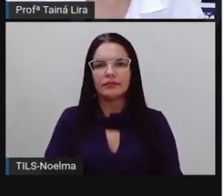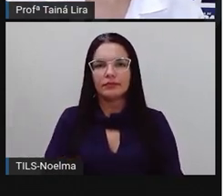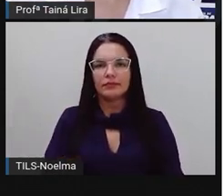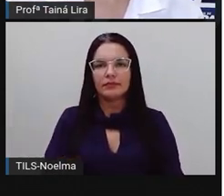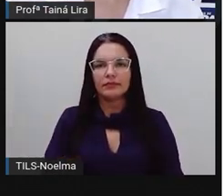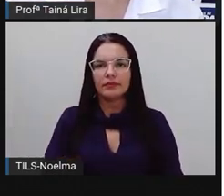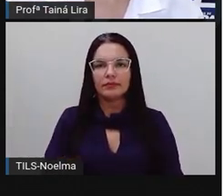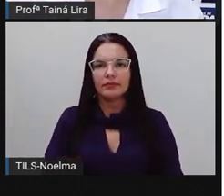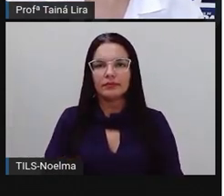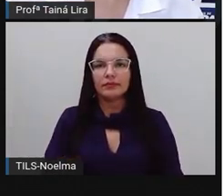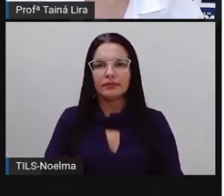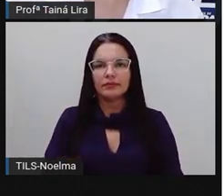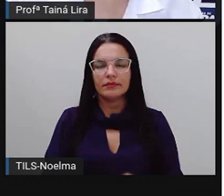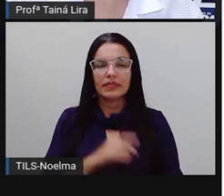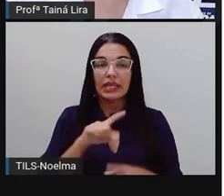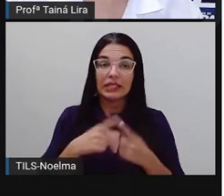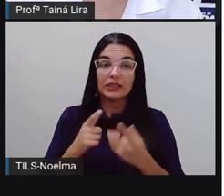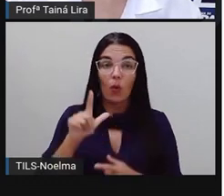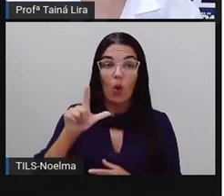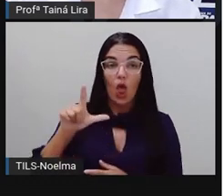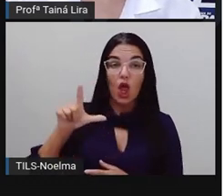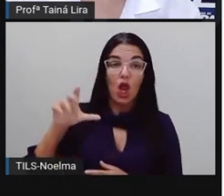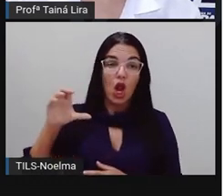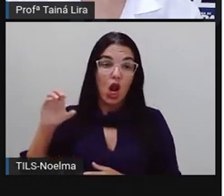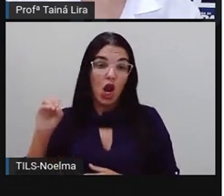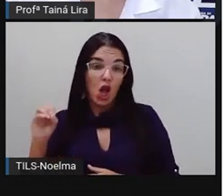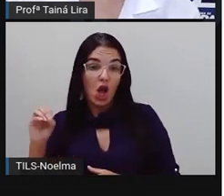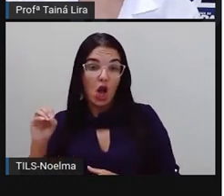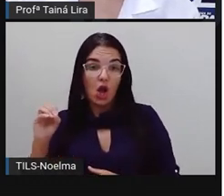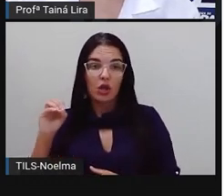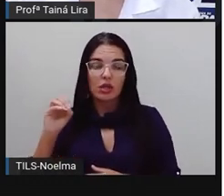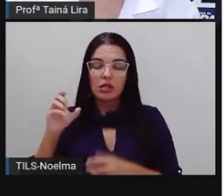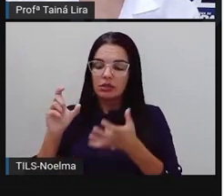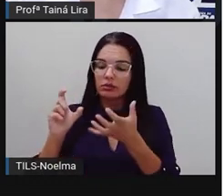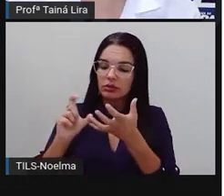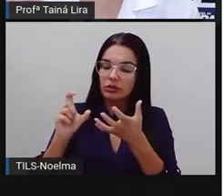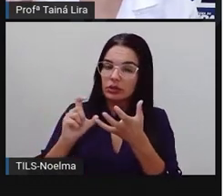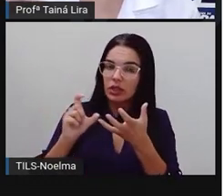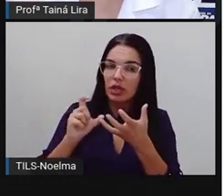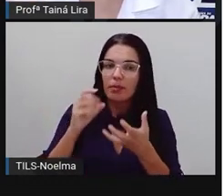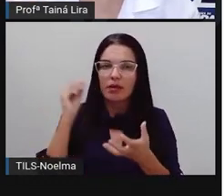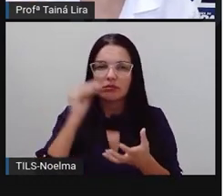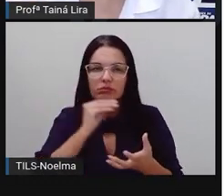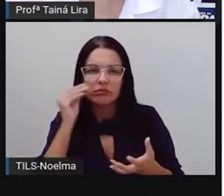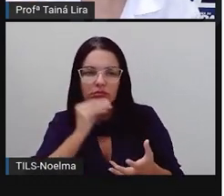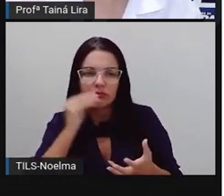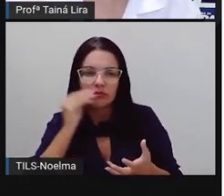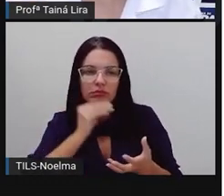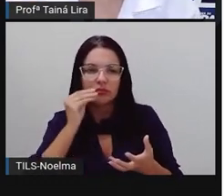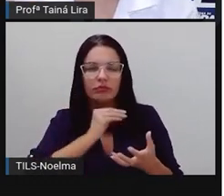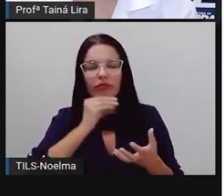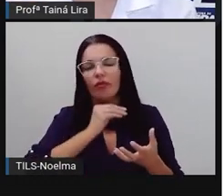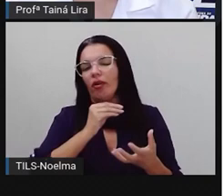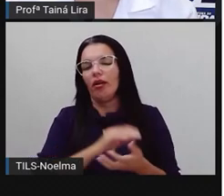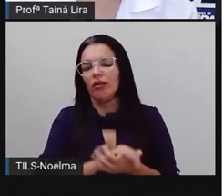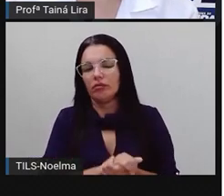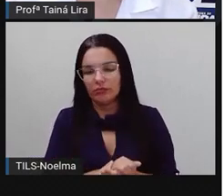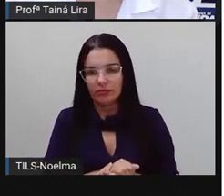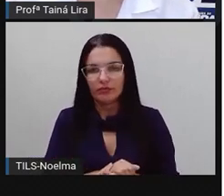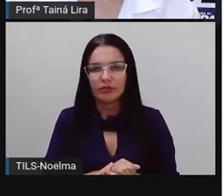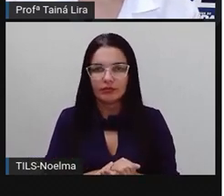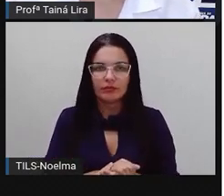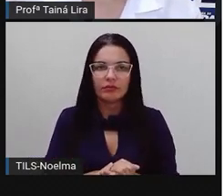Então, é uma sílaba fraca. Esse, esse, esse, Lê e o O, que tem o som de U, é uma sílaba